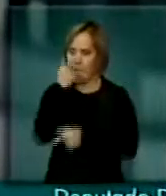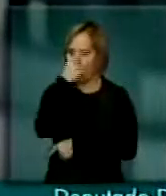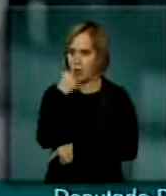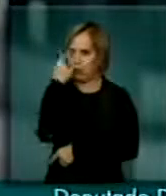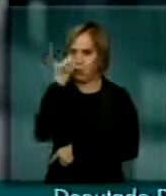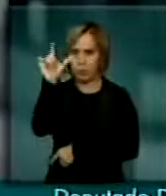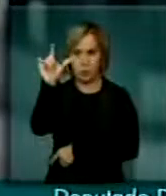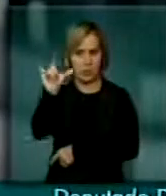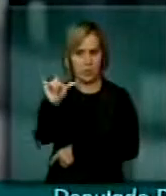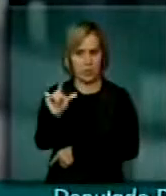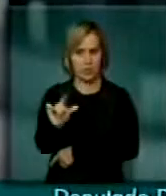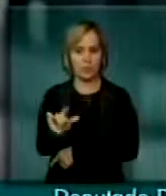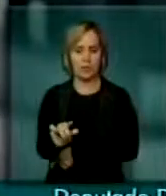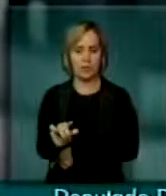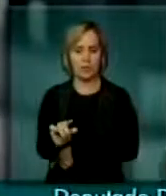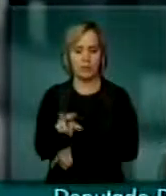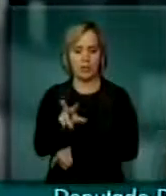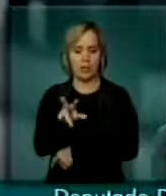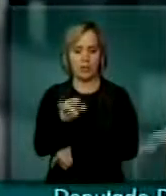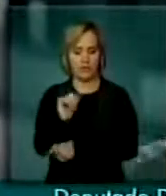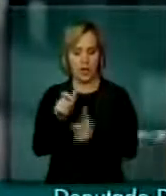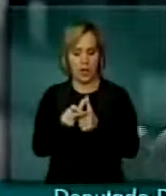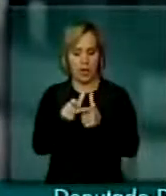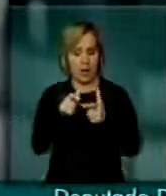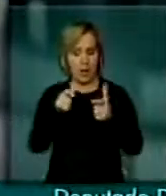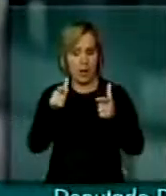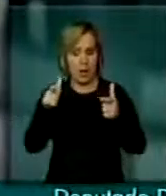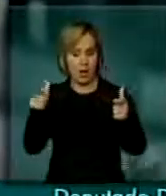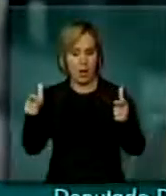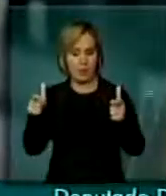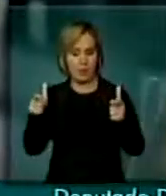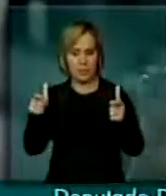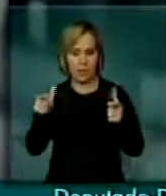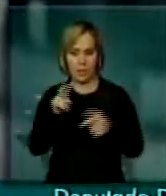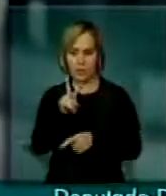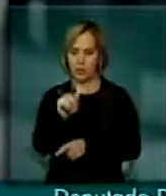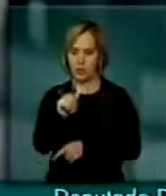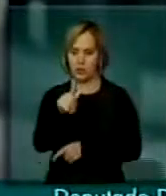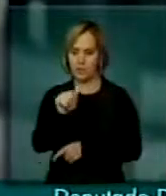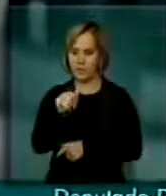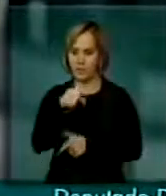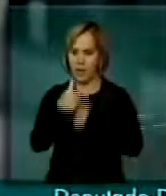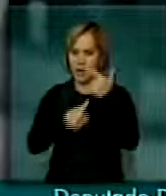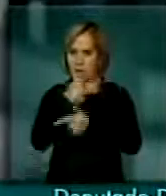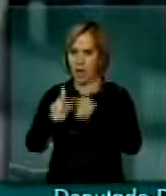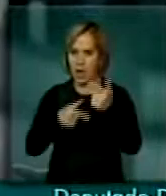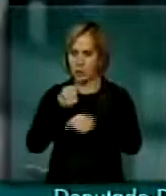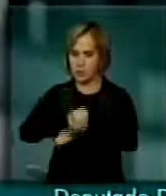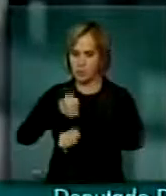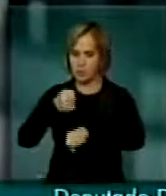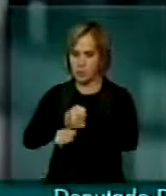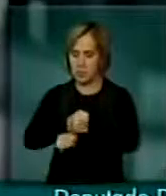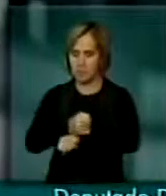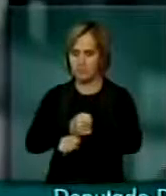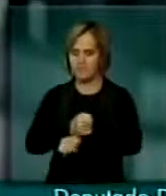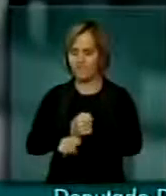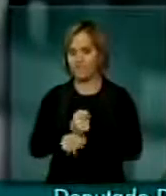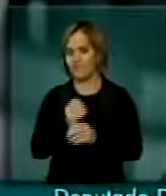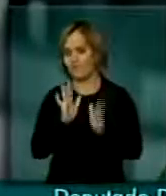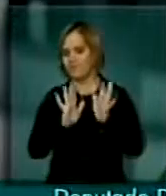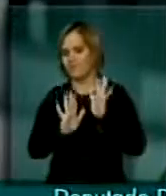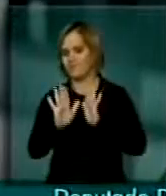vai aumentar o número de empregos. Há dúvidas, há muita controvérsia.